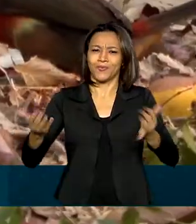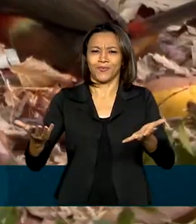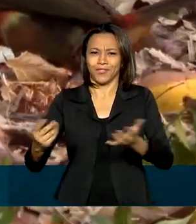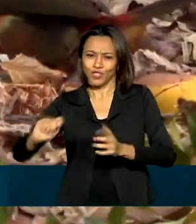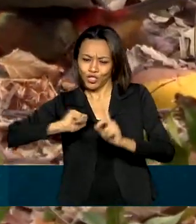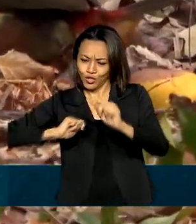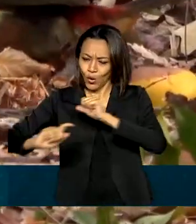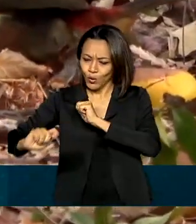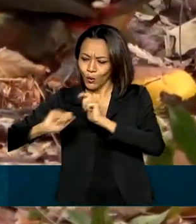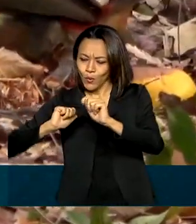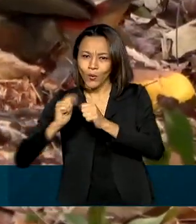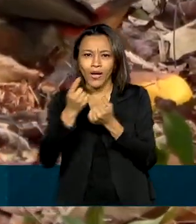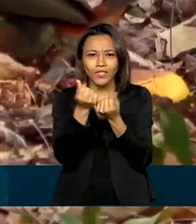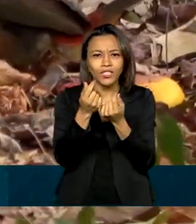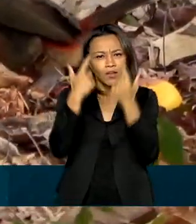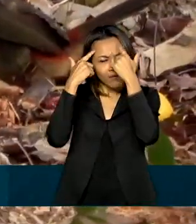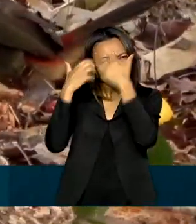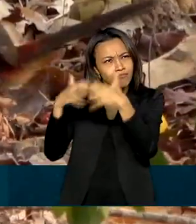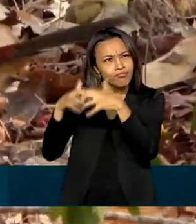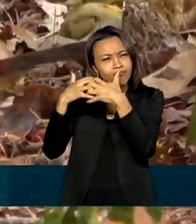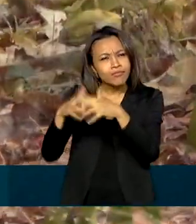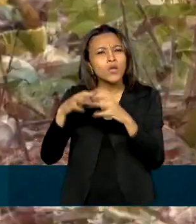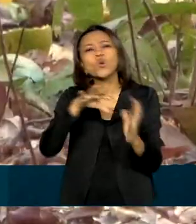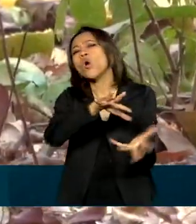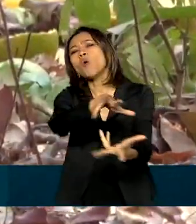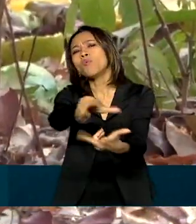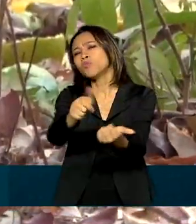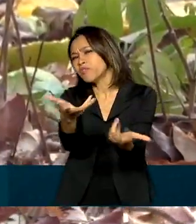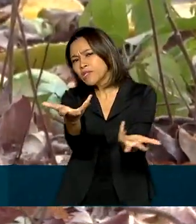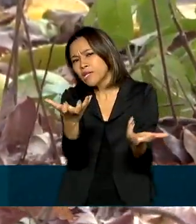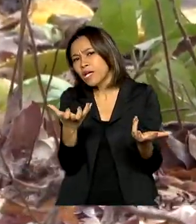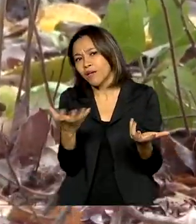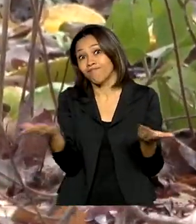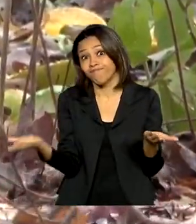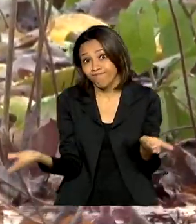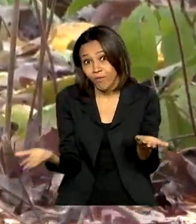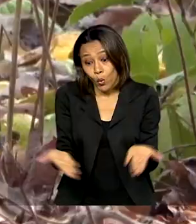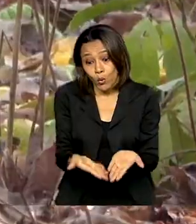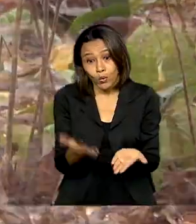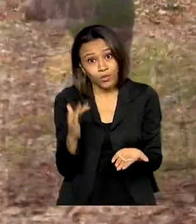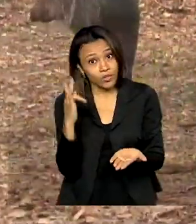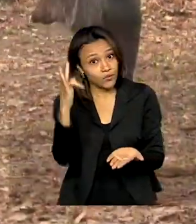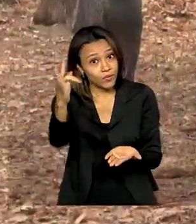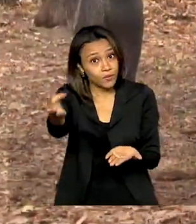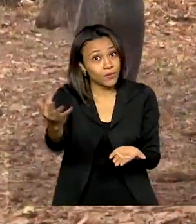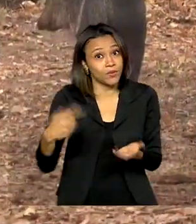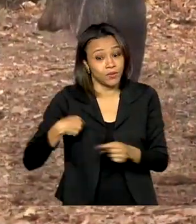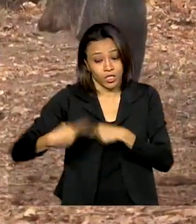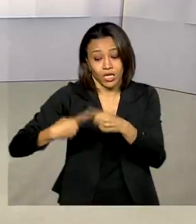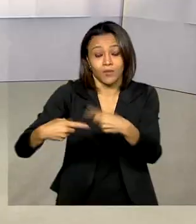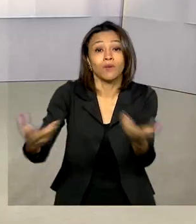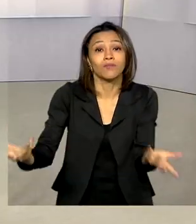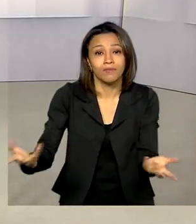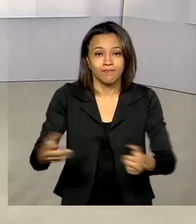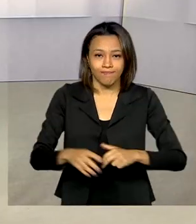a fazer uma reflexão sobre que mundo você quer construir hoje e para as futuras gerações.